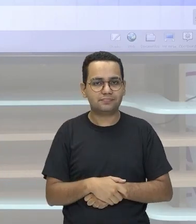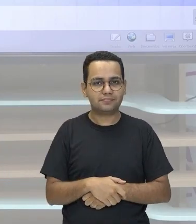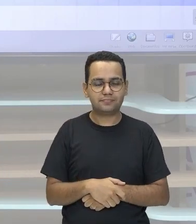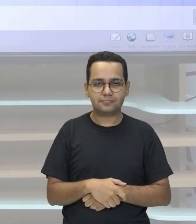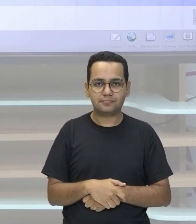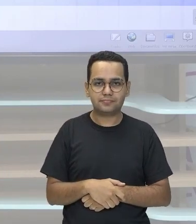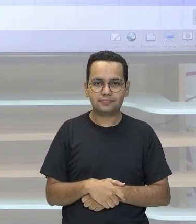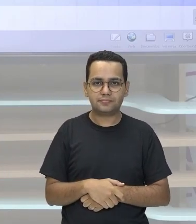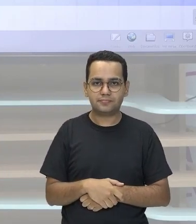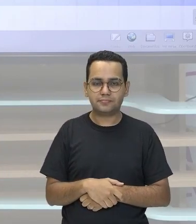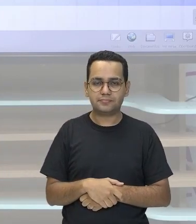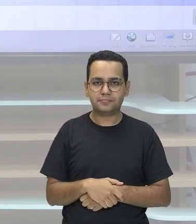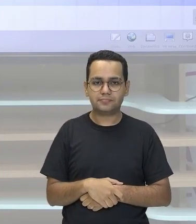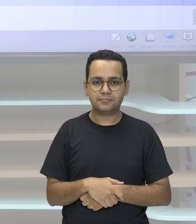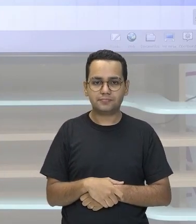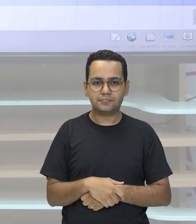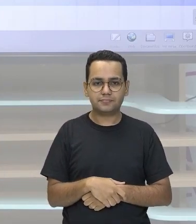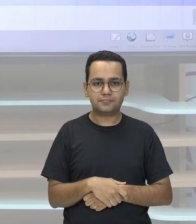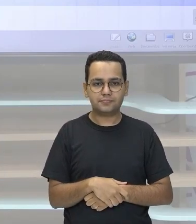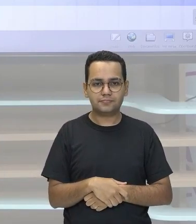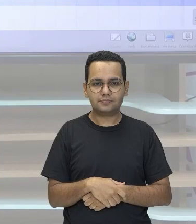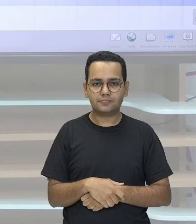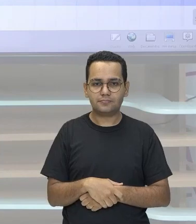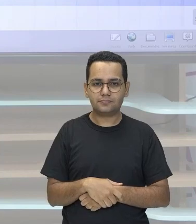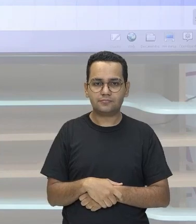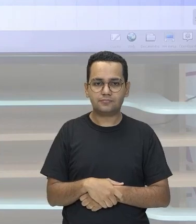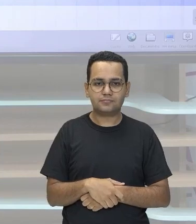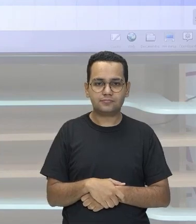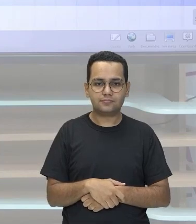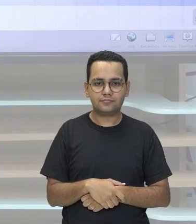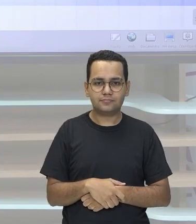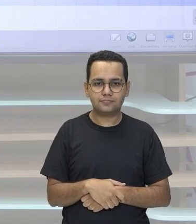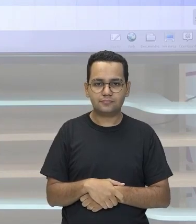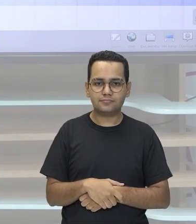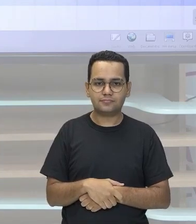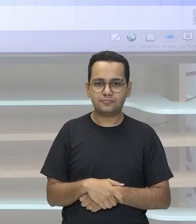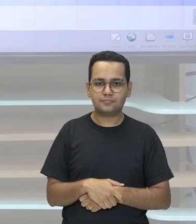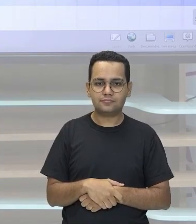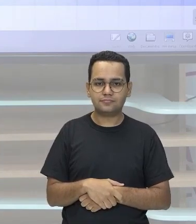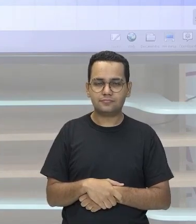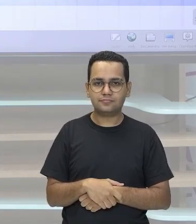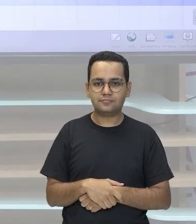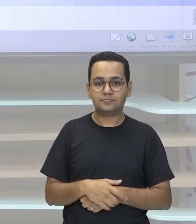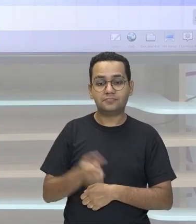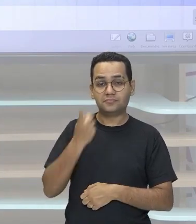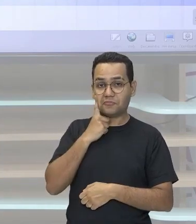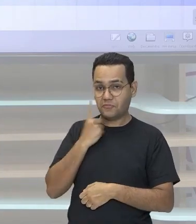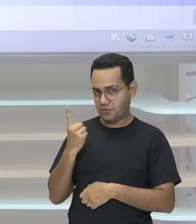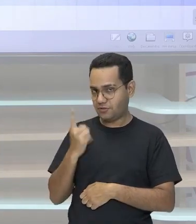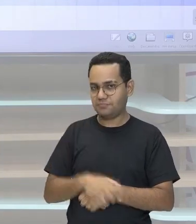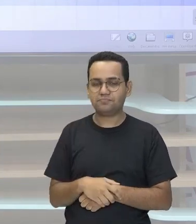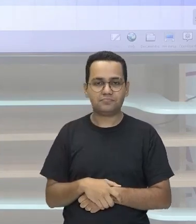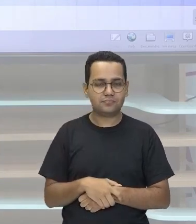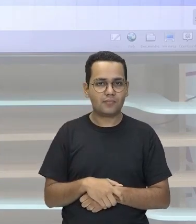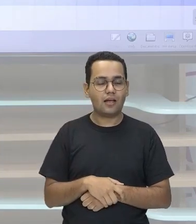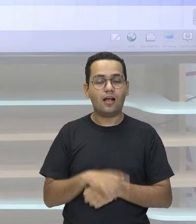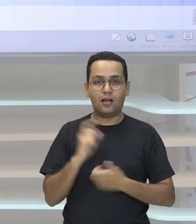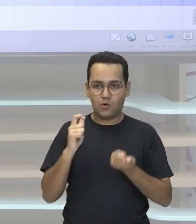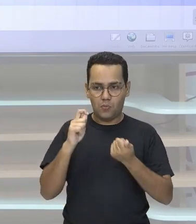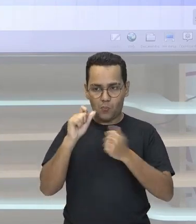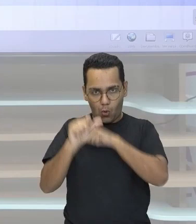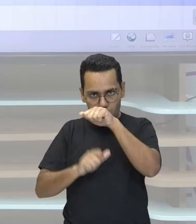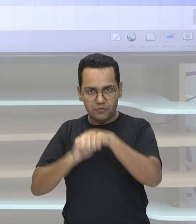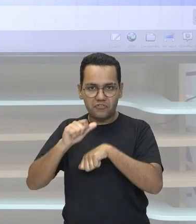menor que 10 Vezes uma potência de base 10 E é isso que nós vamos fazer agora Colocar então o resultado Em notação